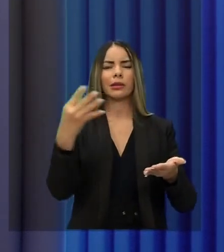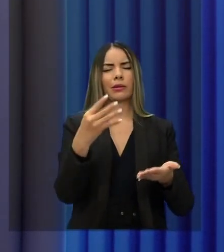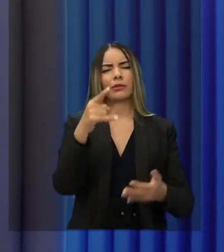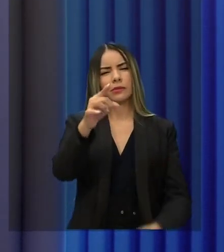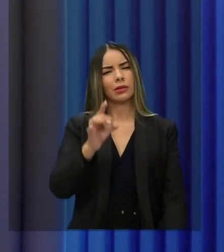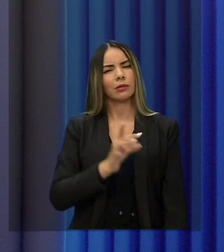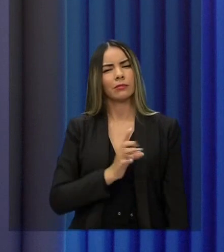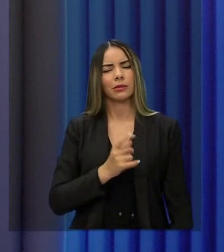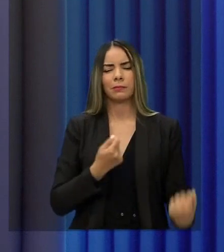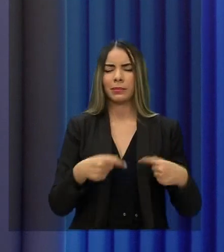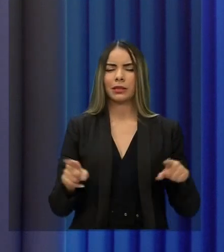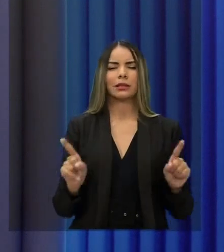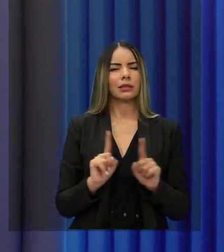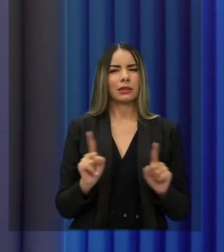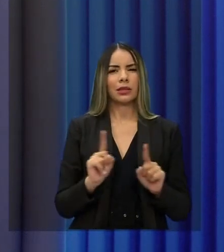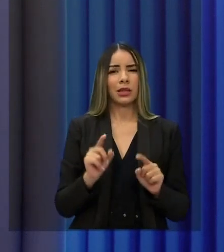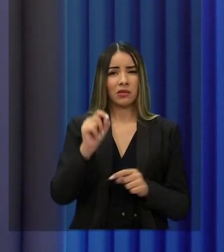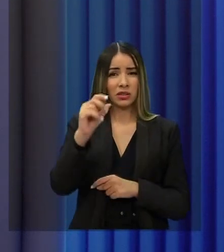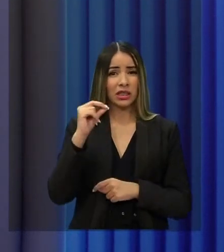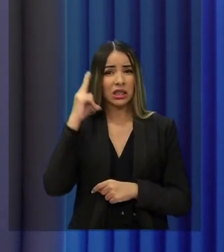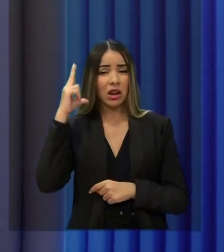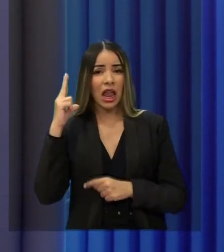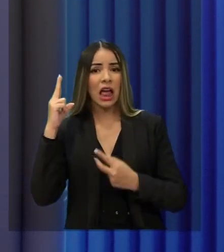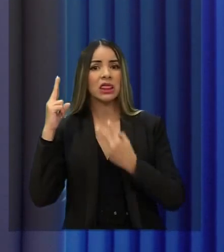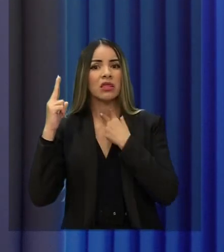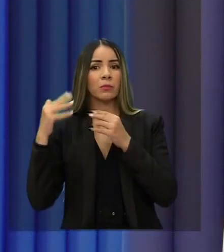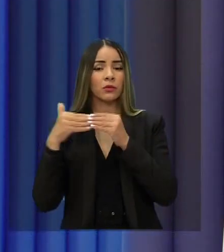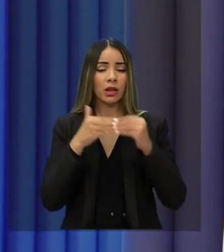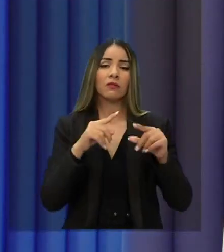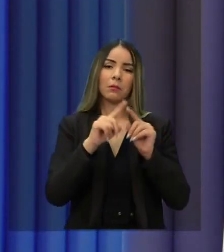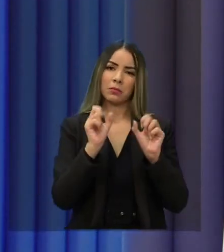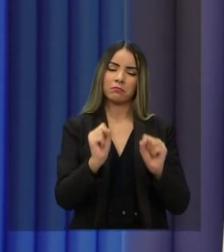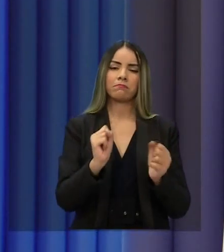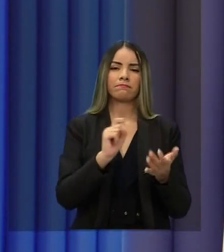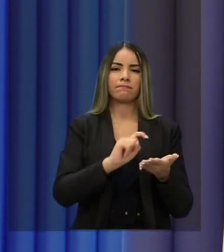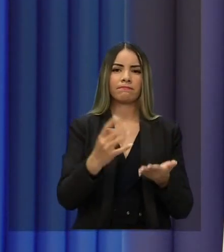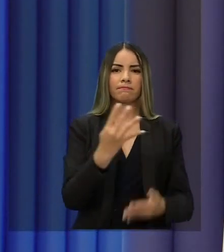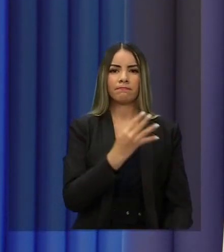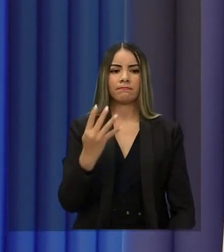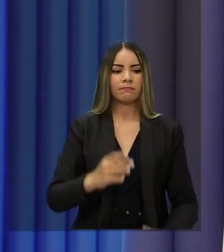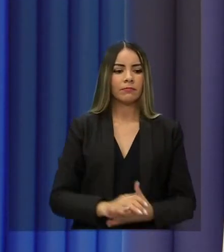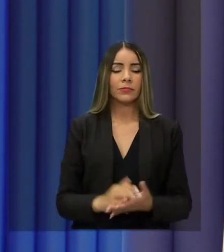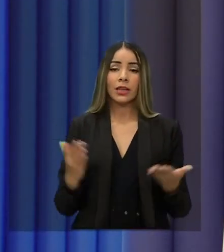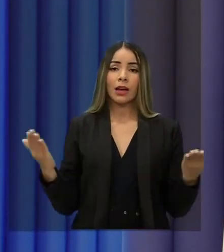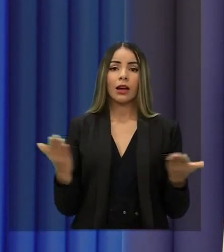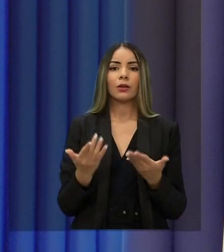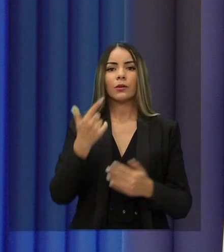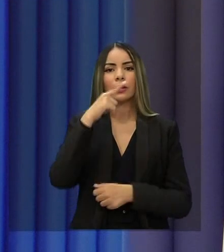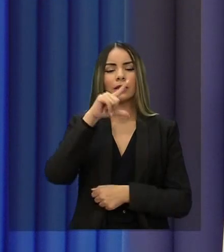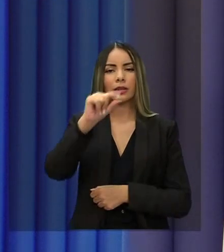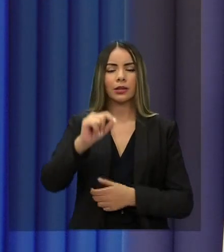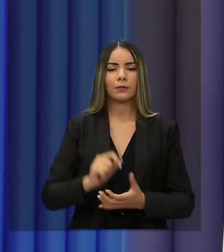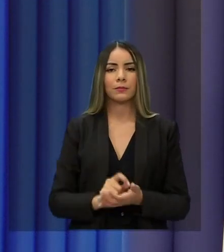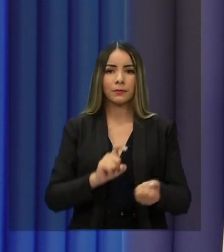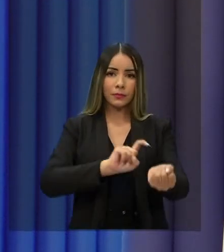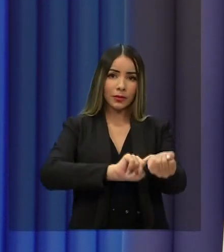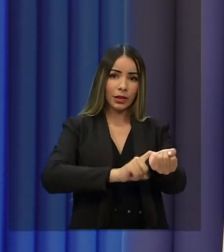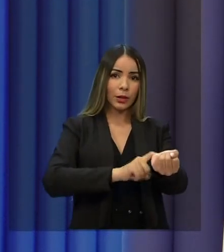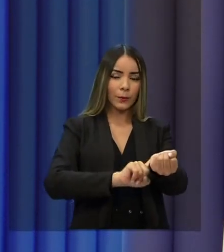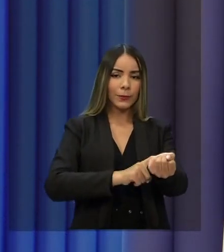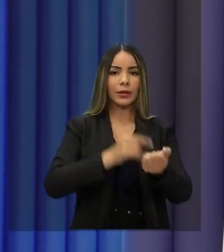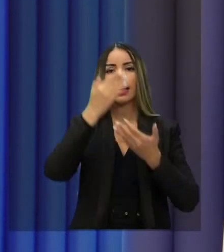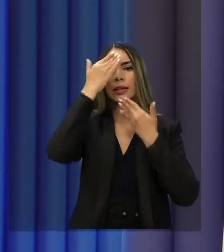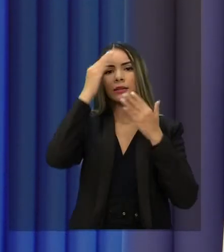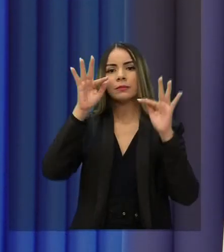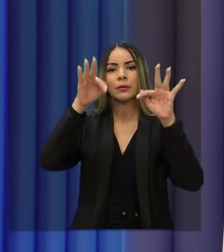você não vai precisar levar o celular para cabine e vai ter a sua liberdade. Pela ordem, a vez agora é do candidato Helmano de Freitas, do PT.